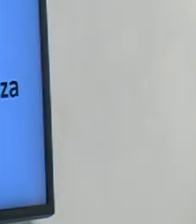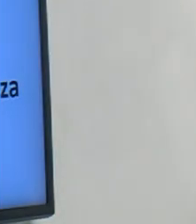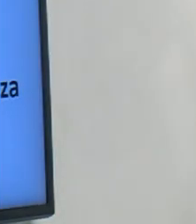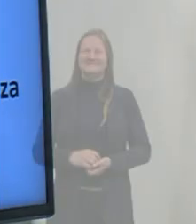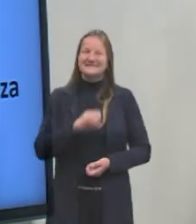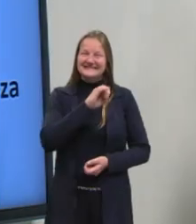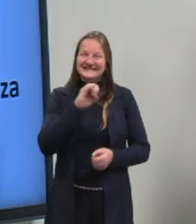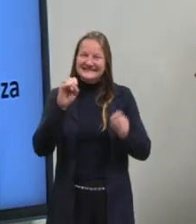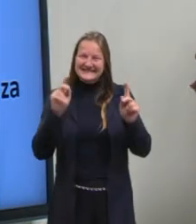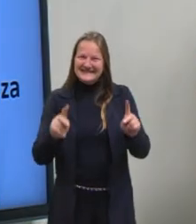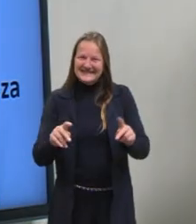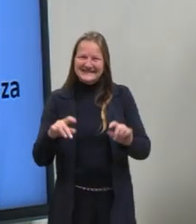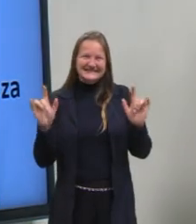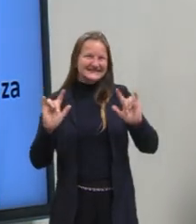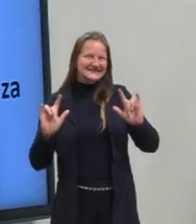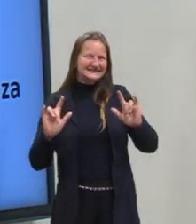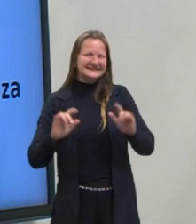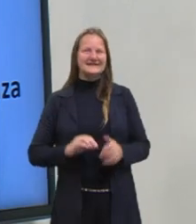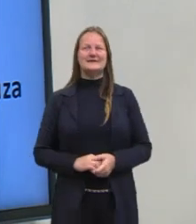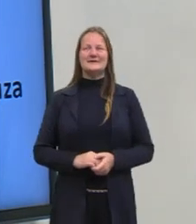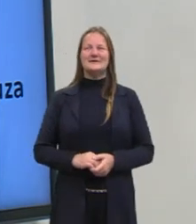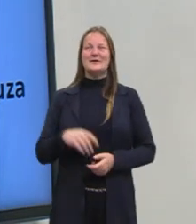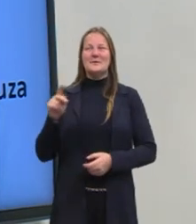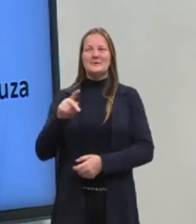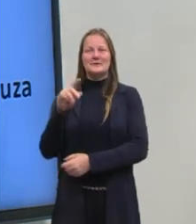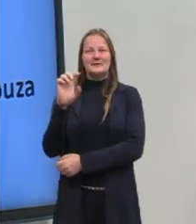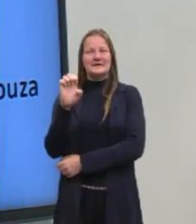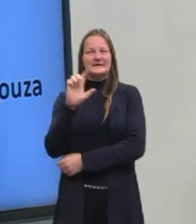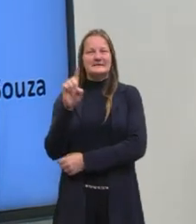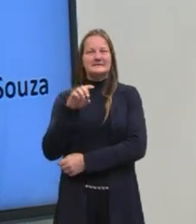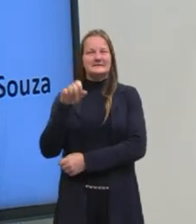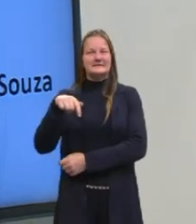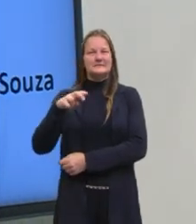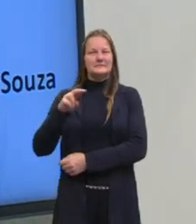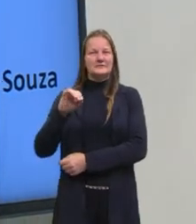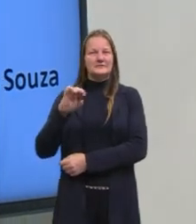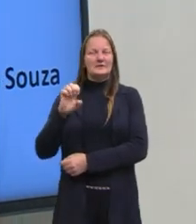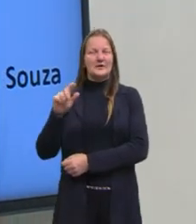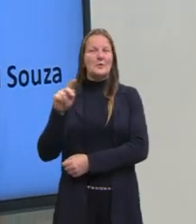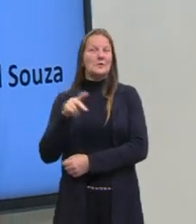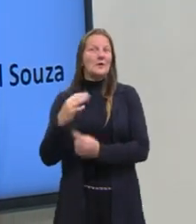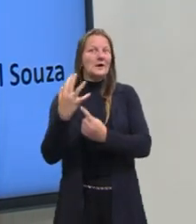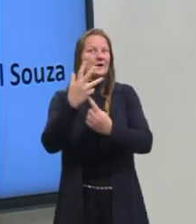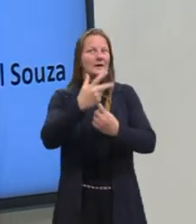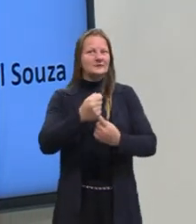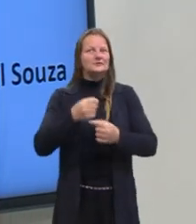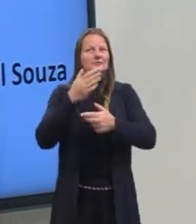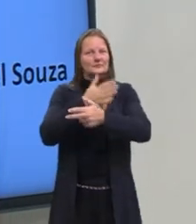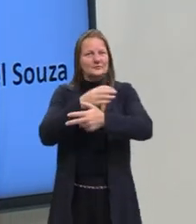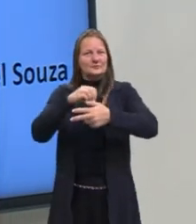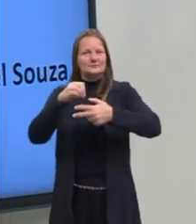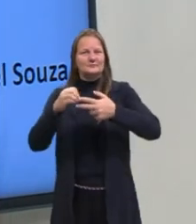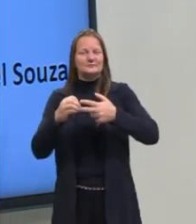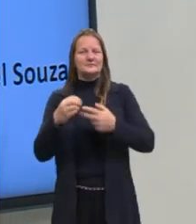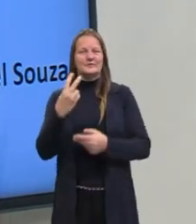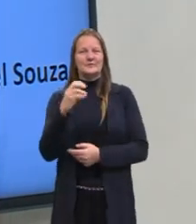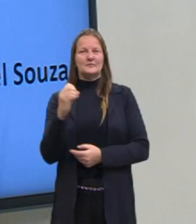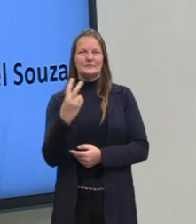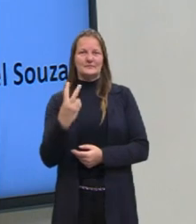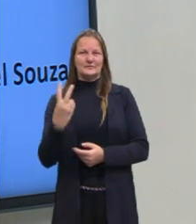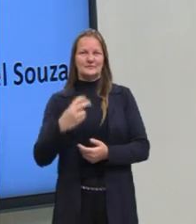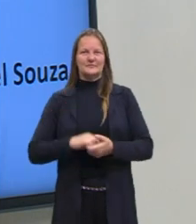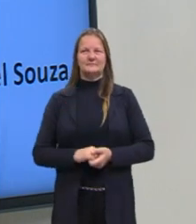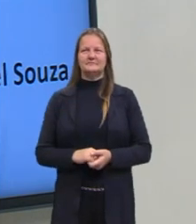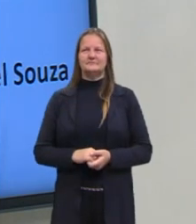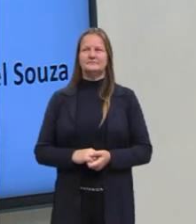E aí, pessoal, beleza? Eu sou o Ezequiel Souza, teu professor de arte aqui no projeto Pré-ENEM 2022.